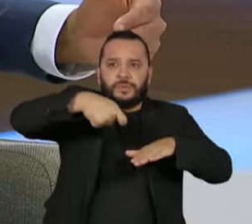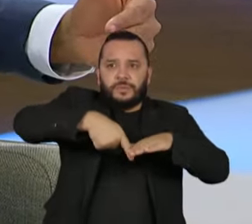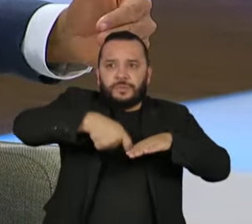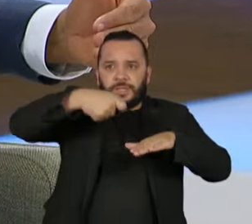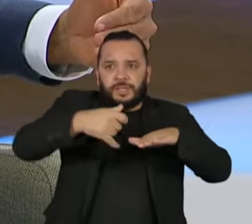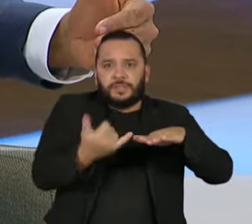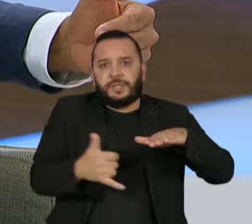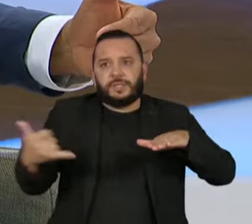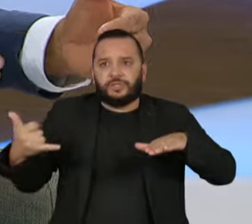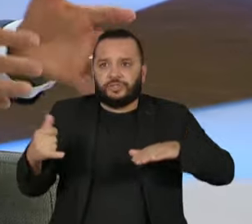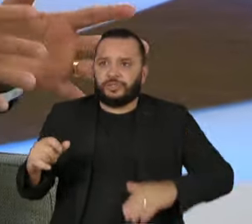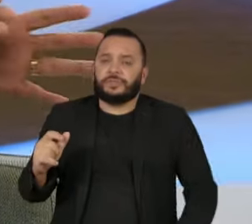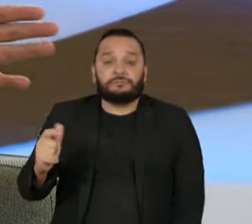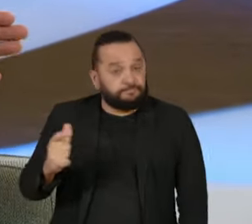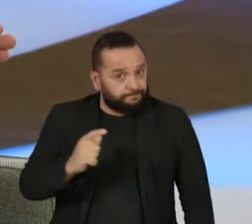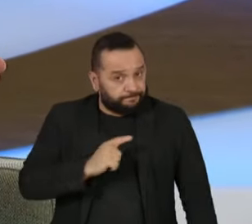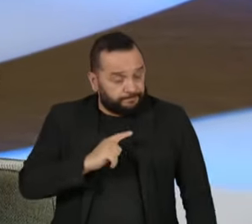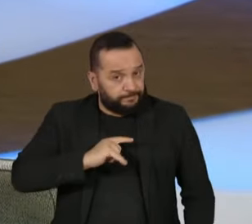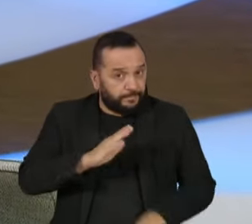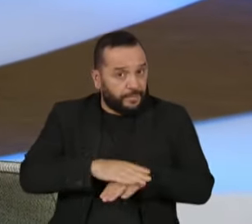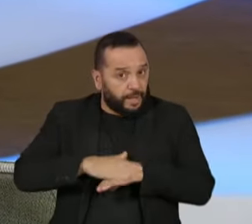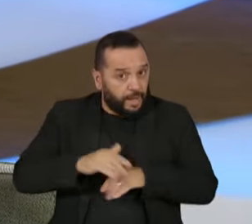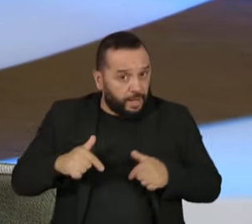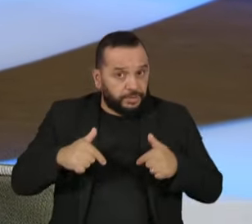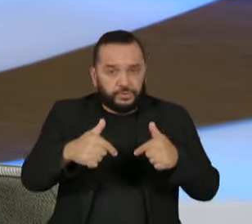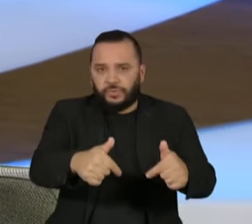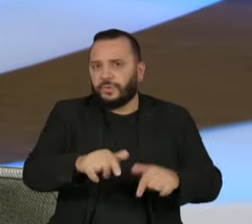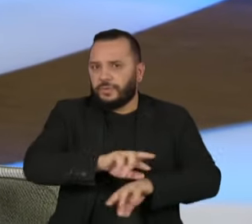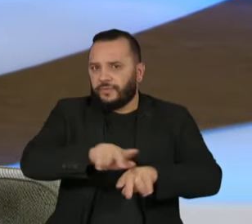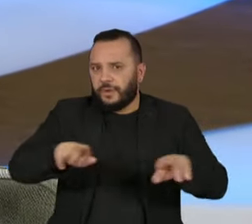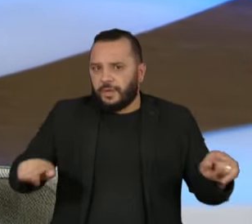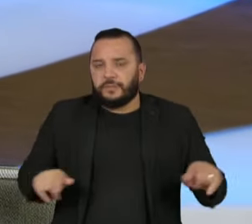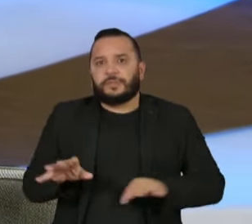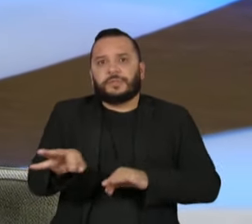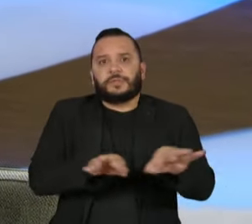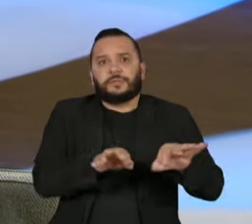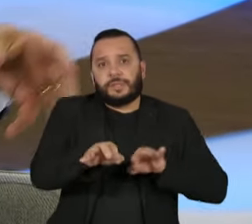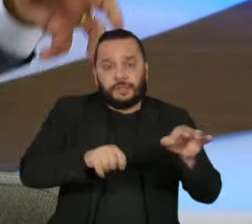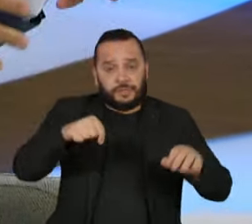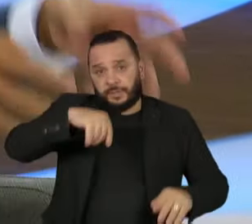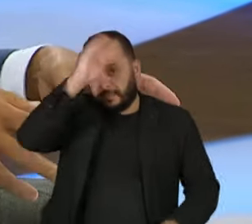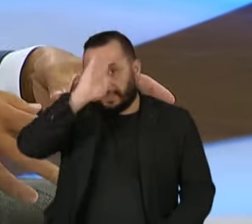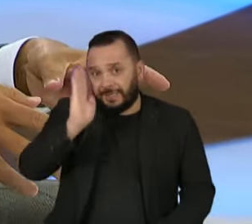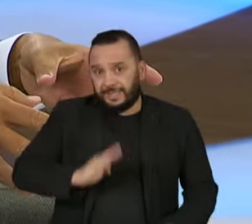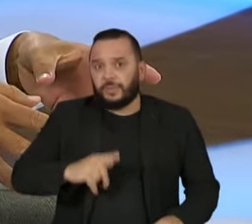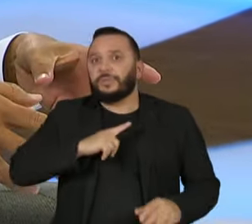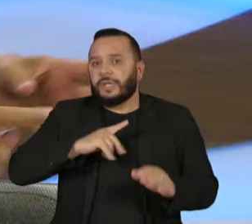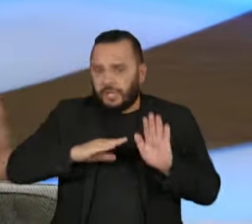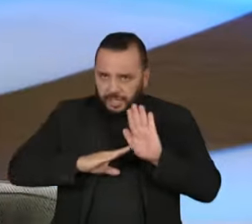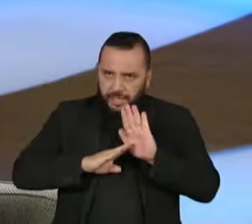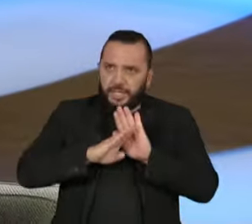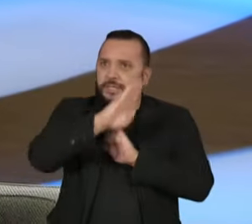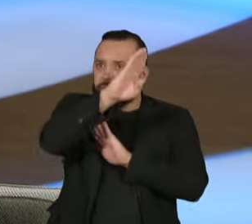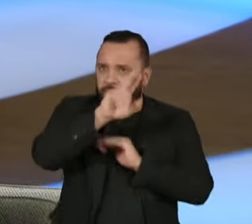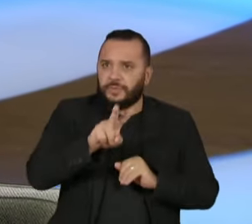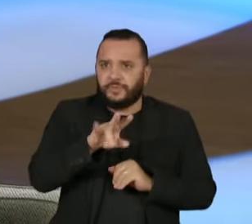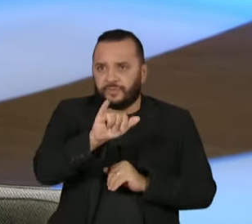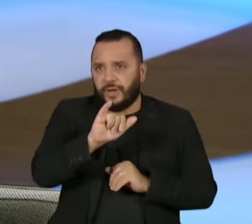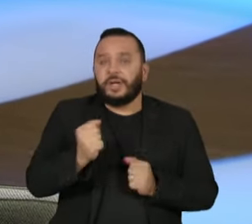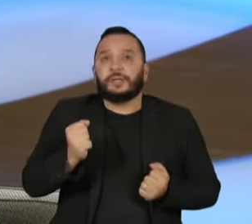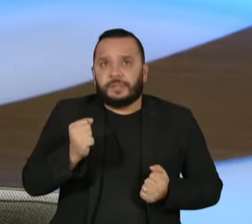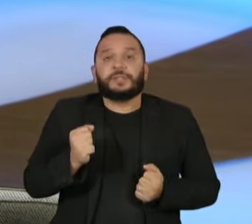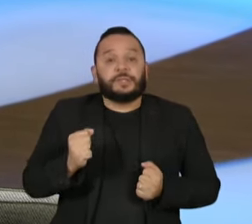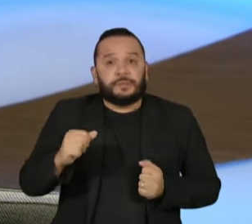tem um conjunto de ações a partir do planejamento, que o país vai ter crescimento. Eu tenho que resolver o problema da